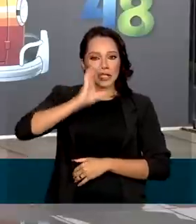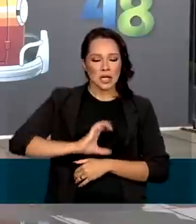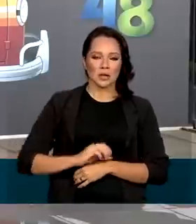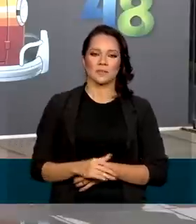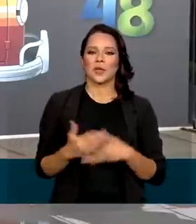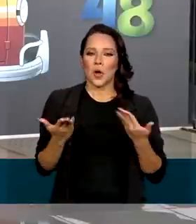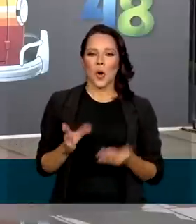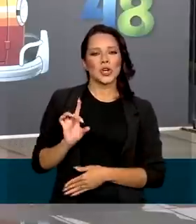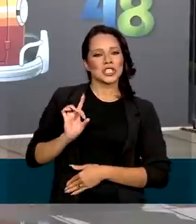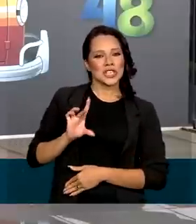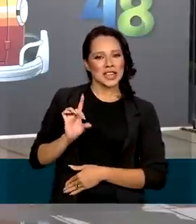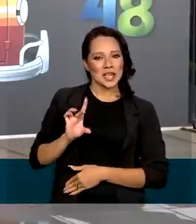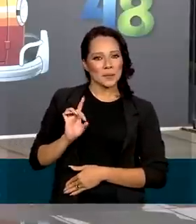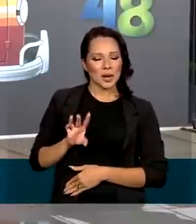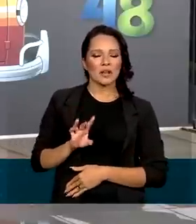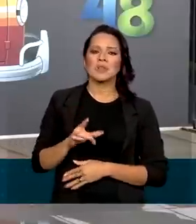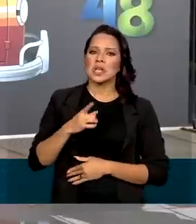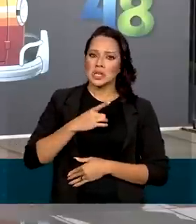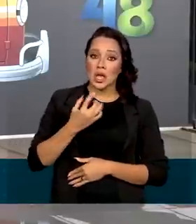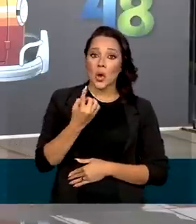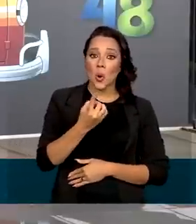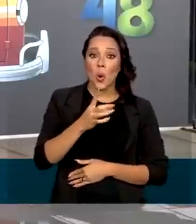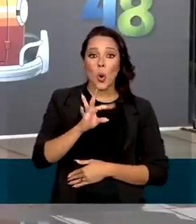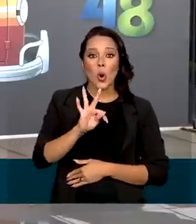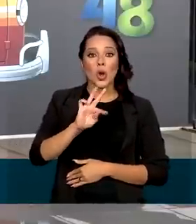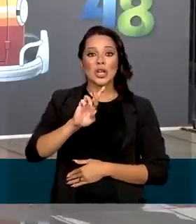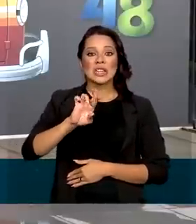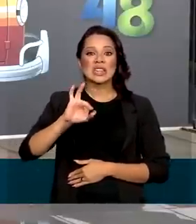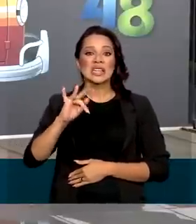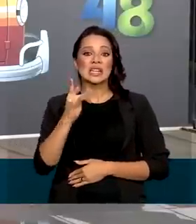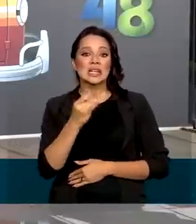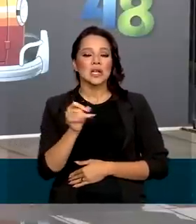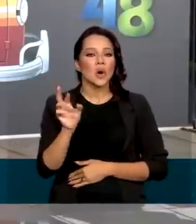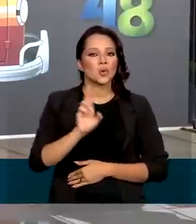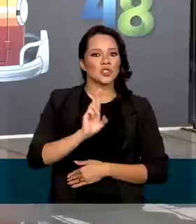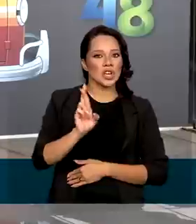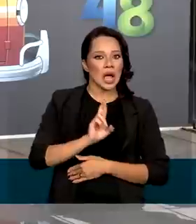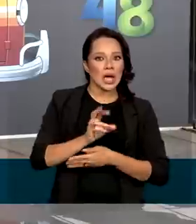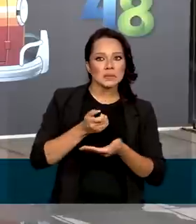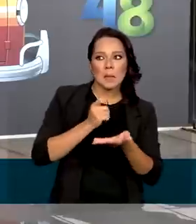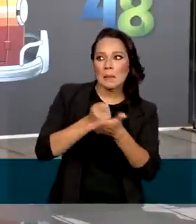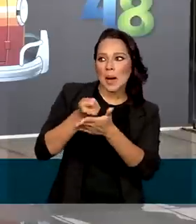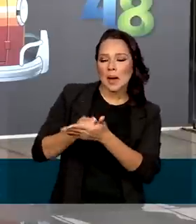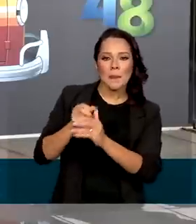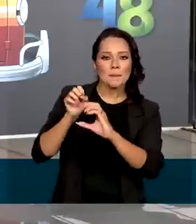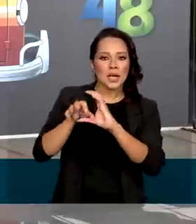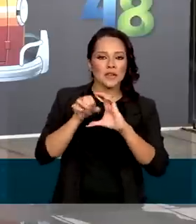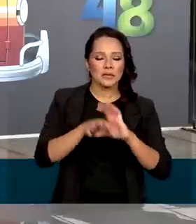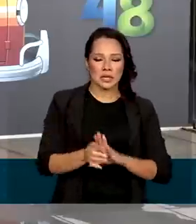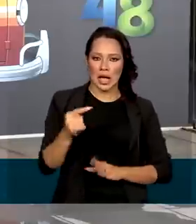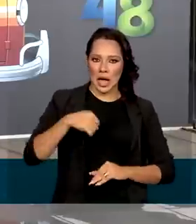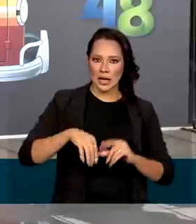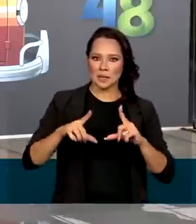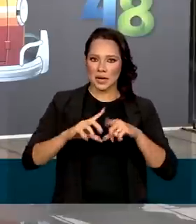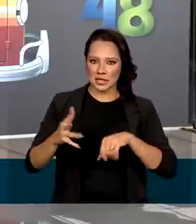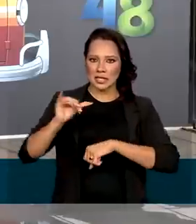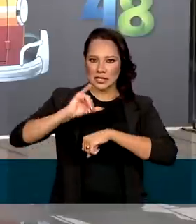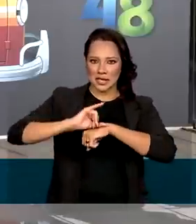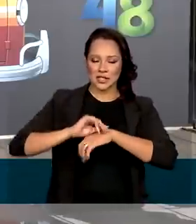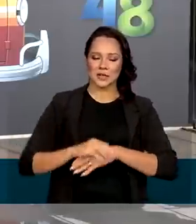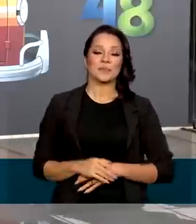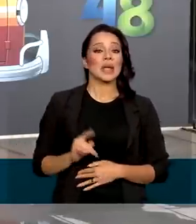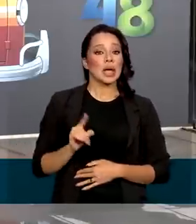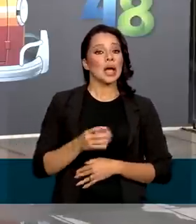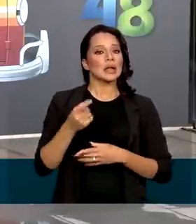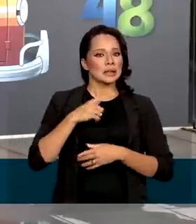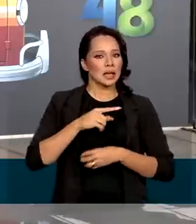Hoje, a Dataprev opera cerca de um trilhão de reais em benefícios. Com sede aqui em Brasília, a empresa conta